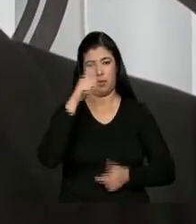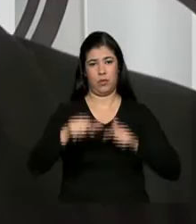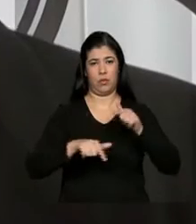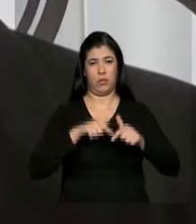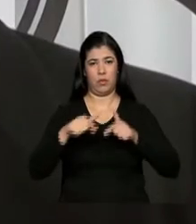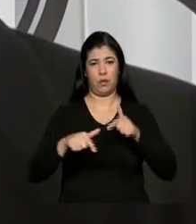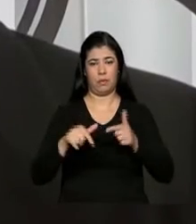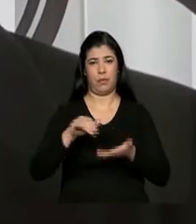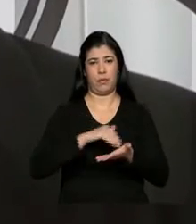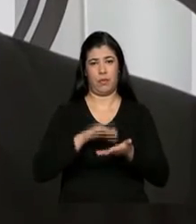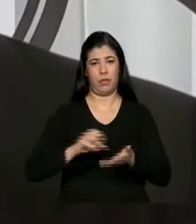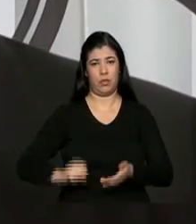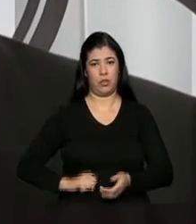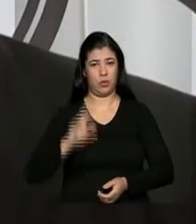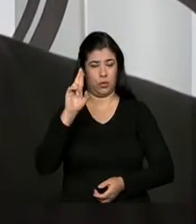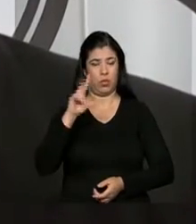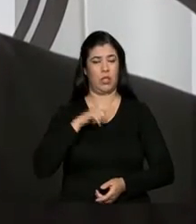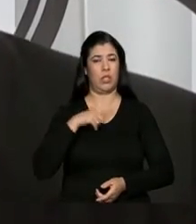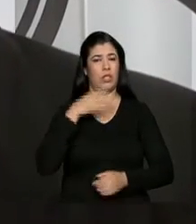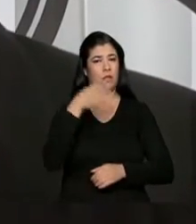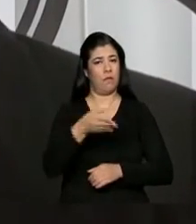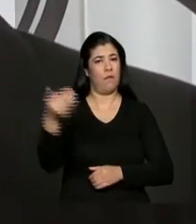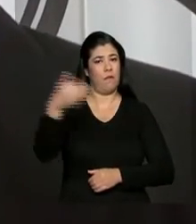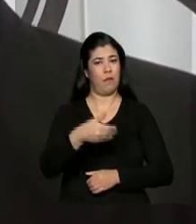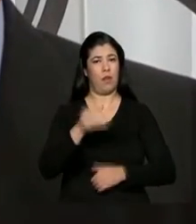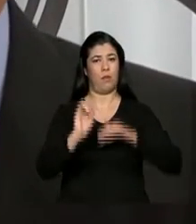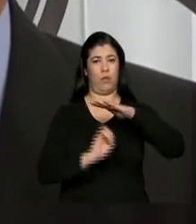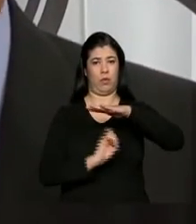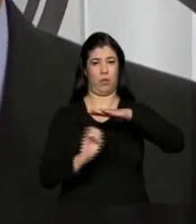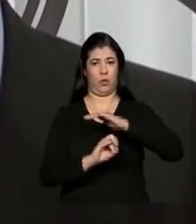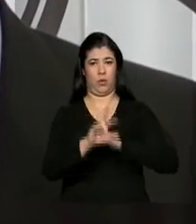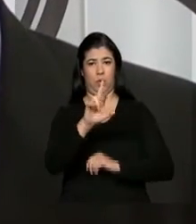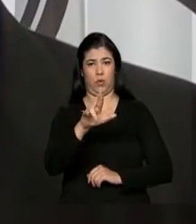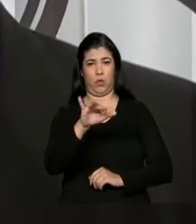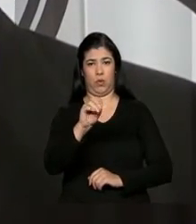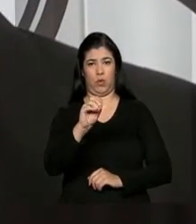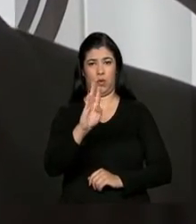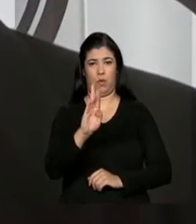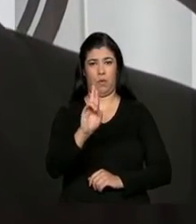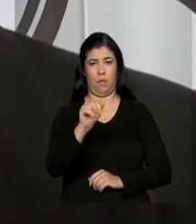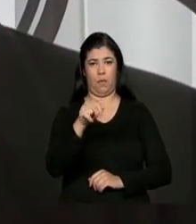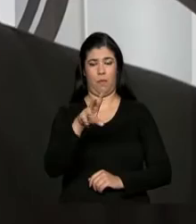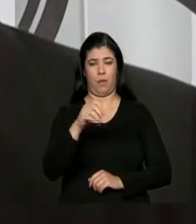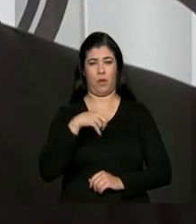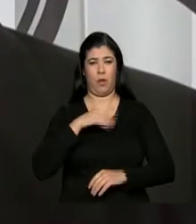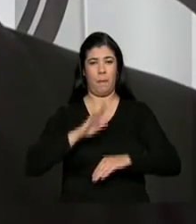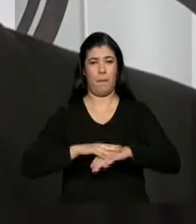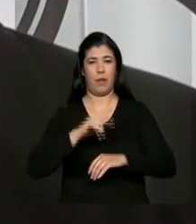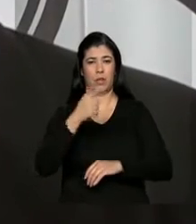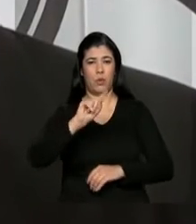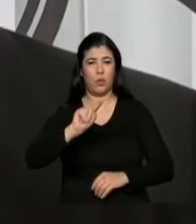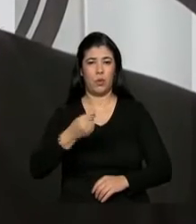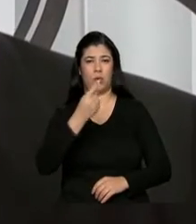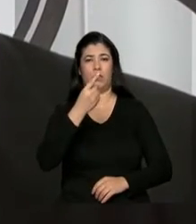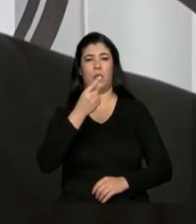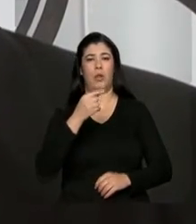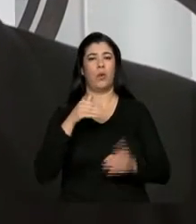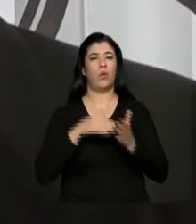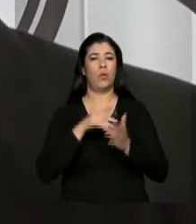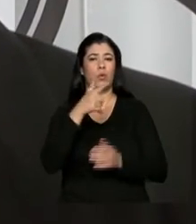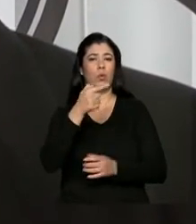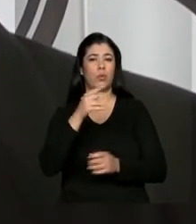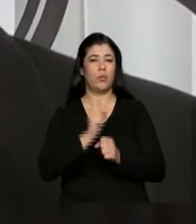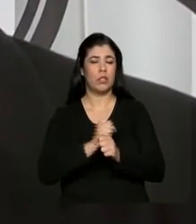ao embaixador, que não tenha passado pelos bancos do Instituto Rio Branco. Foram mais de 2 mil diplomatas formados nesses 70 anos.